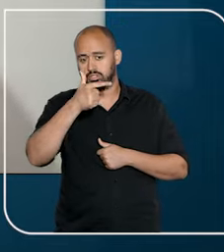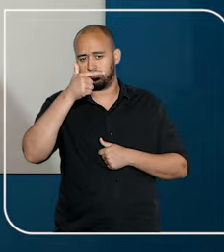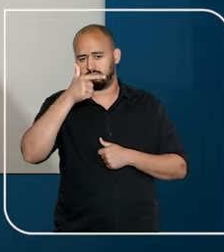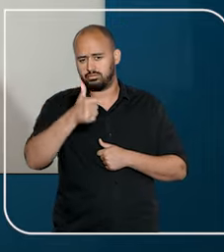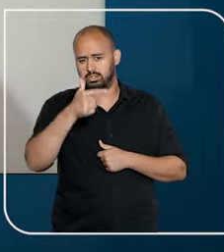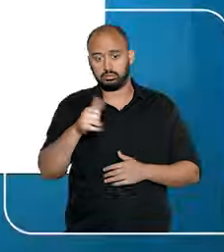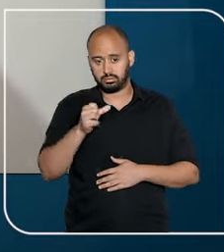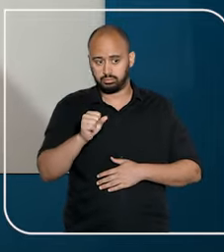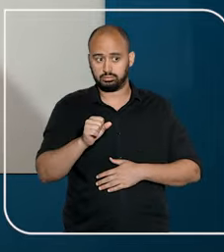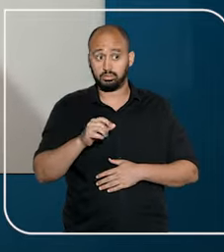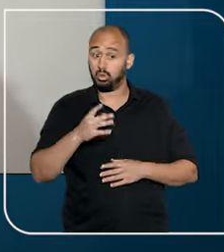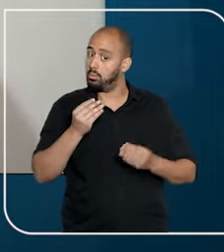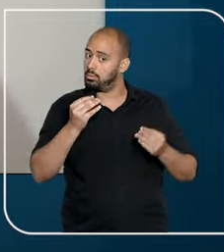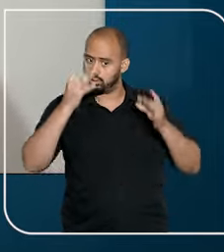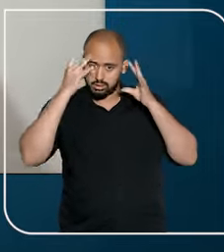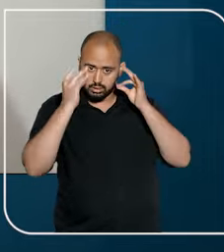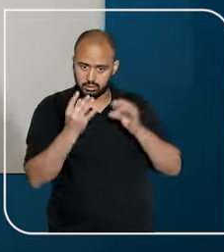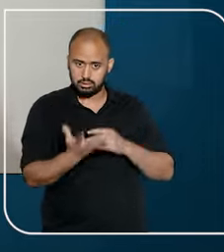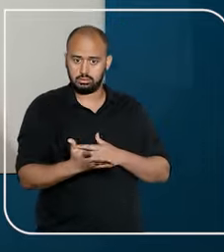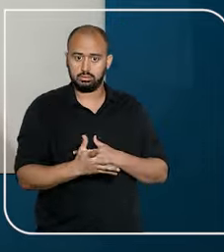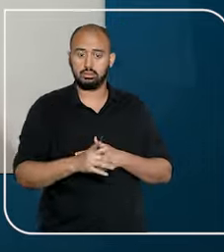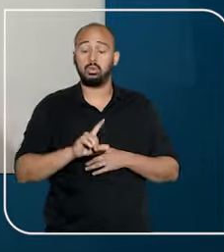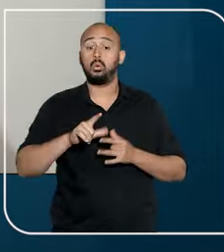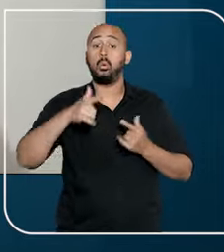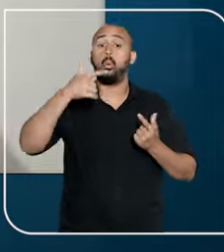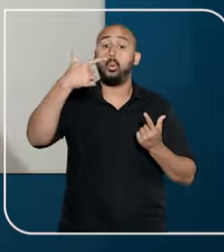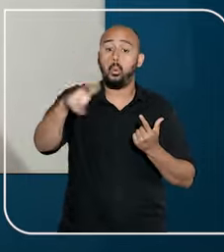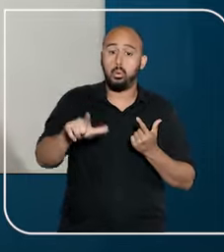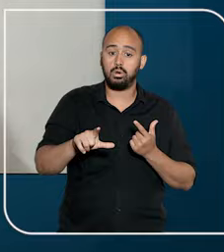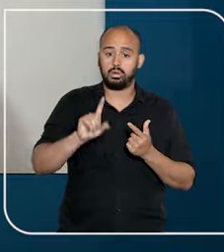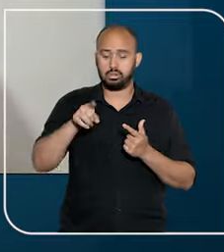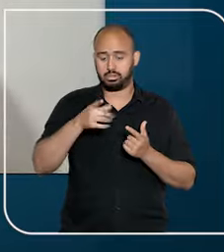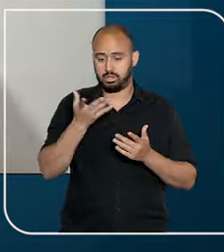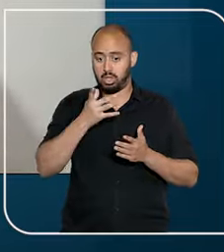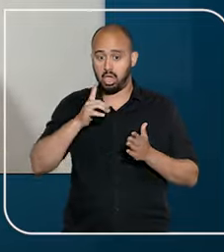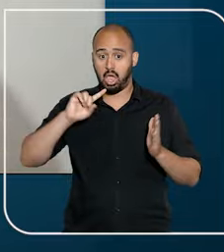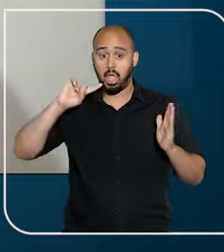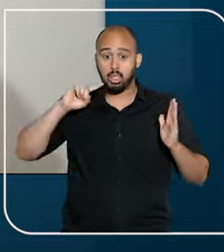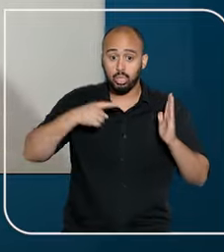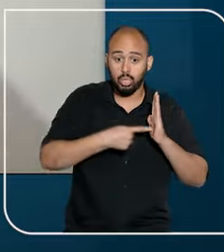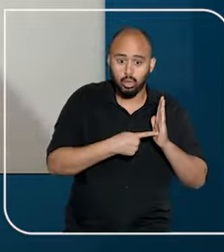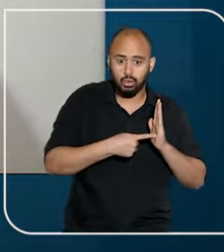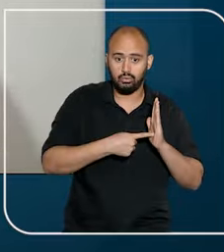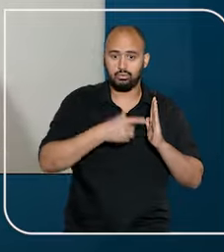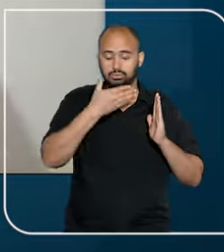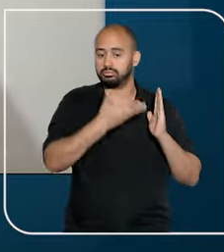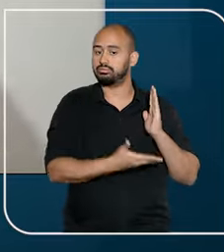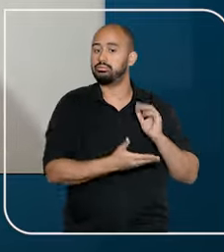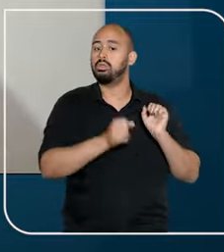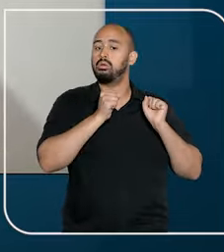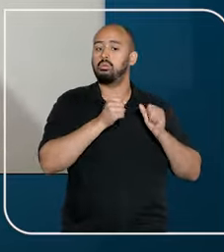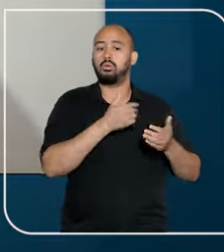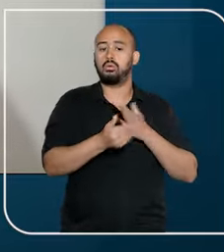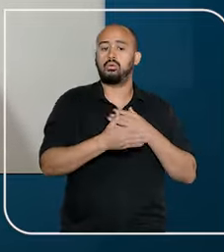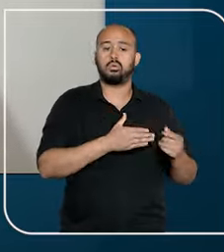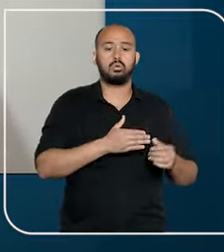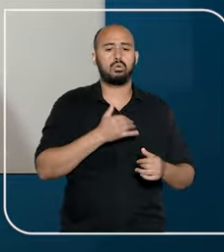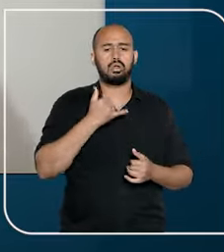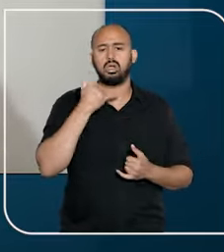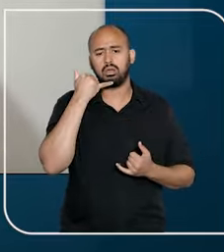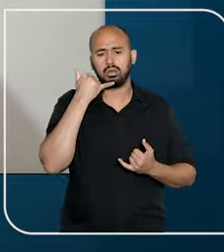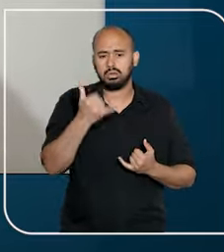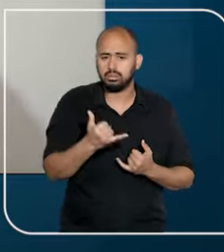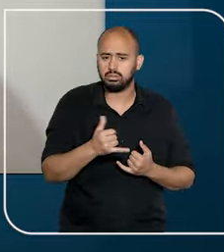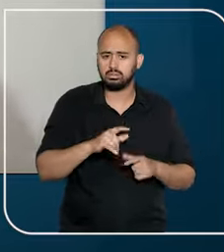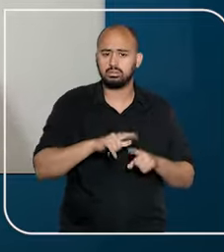24 do próprio ECA. Beleza? Muita atenção. E outro ponto, ao desejo de denunciar, esse tipo de conduta pode